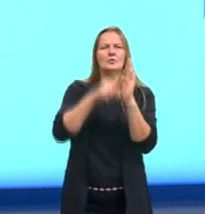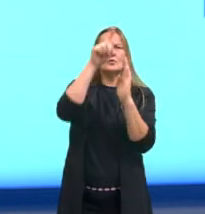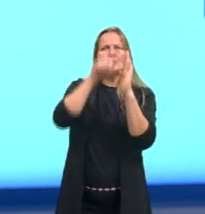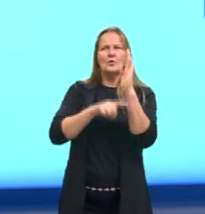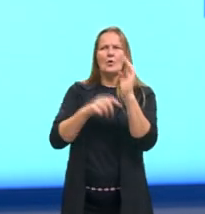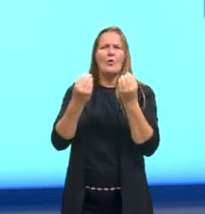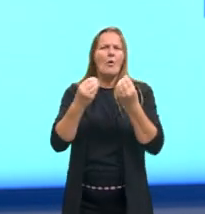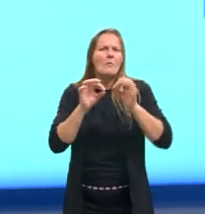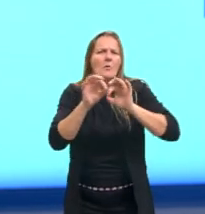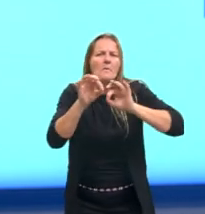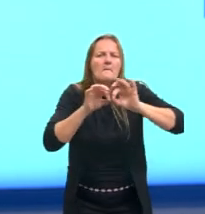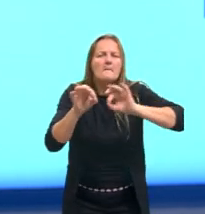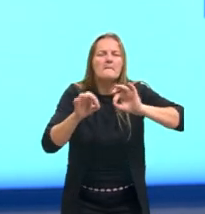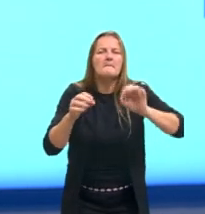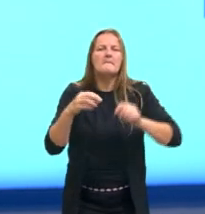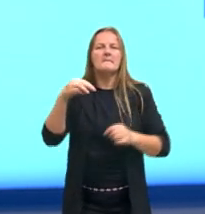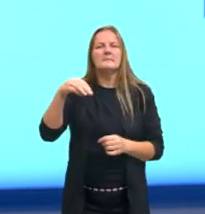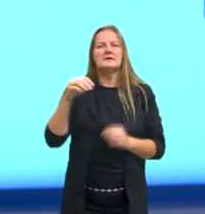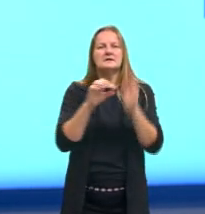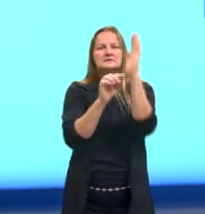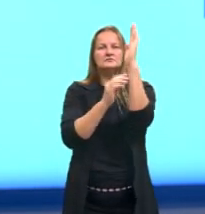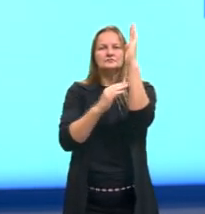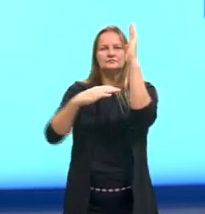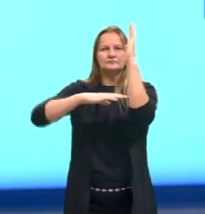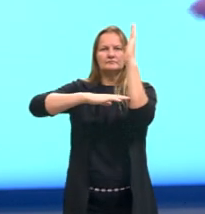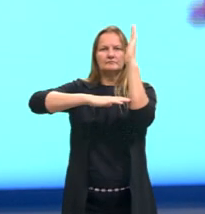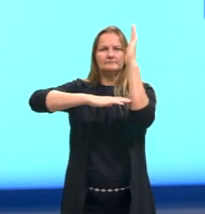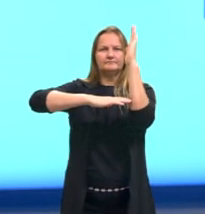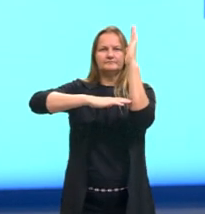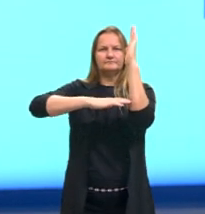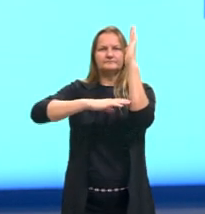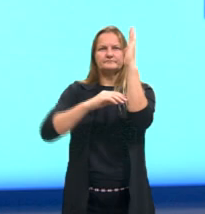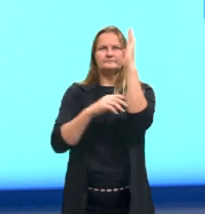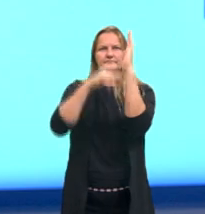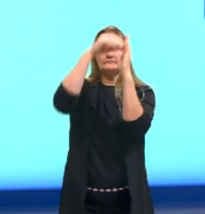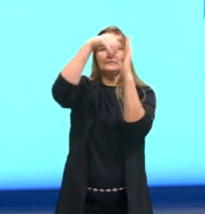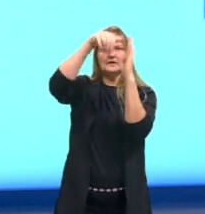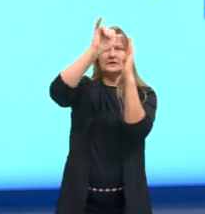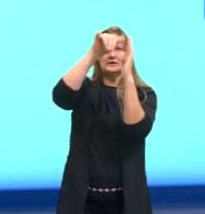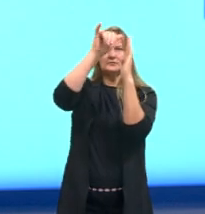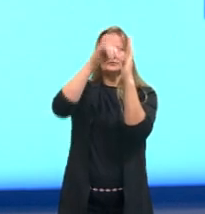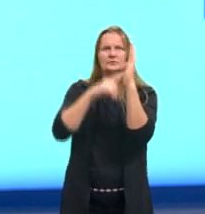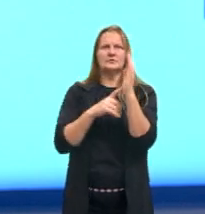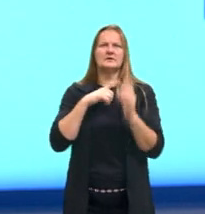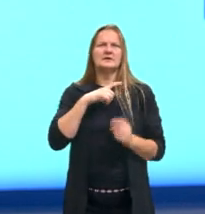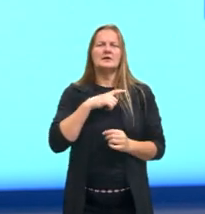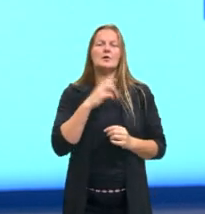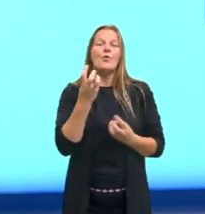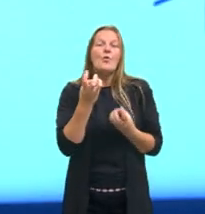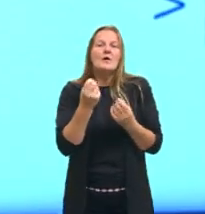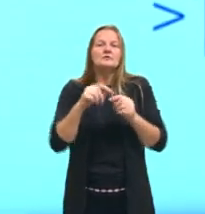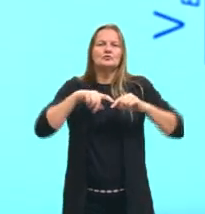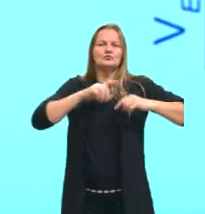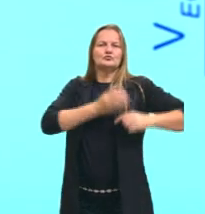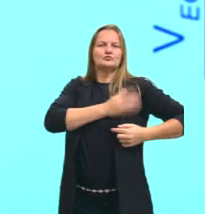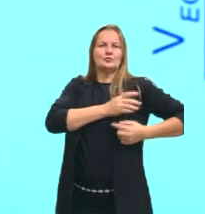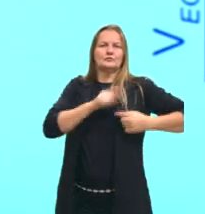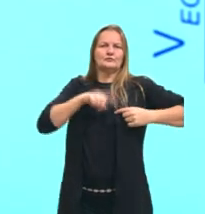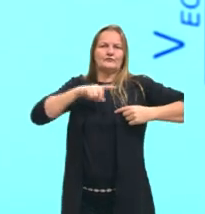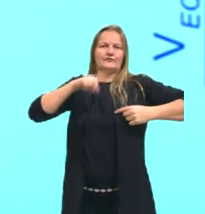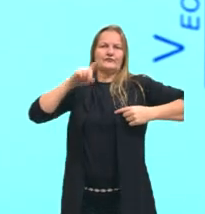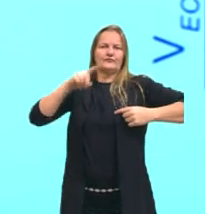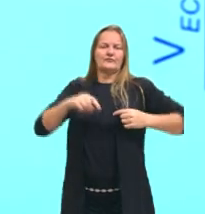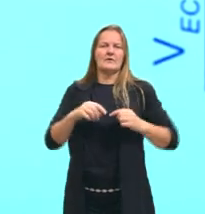de medidas segundos. E aqui a gente tem o VEC, né? Que ele traz, que é a intensidade do sinal,